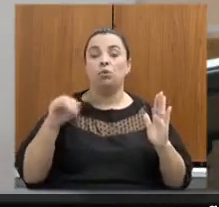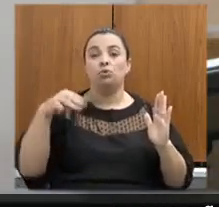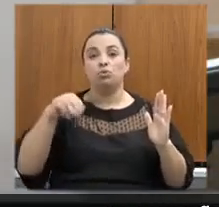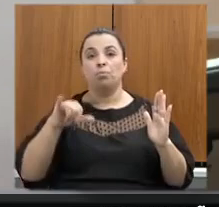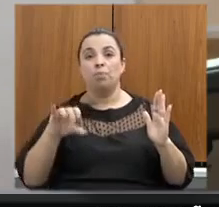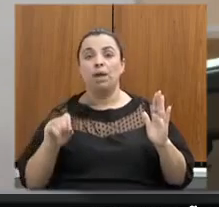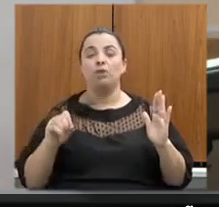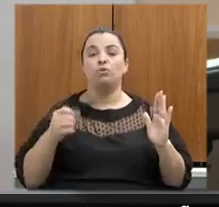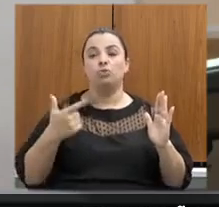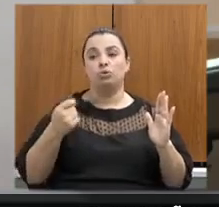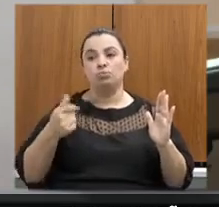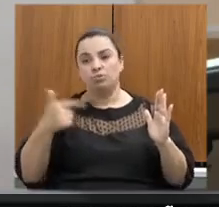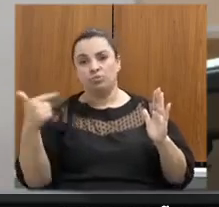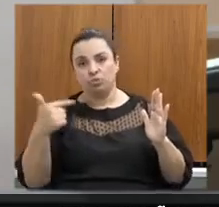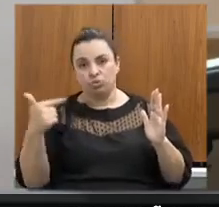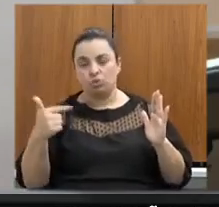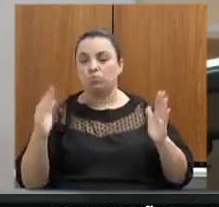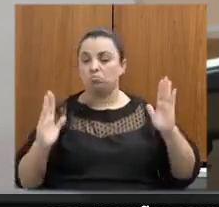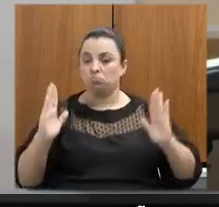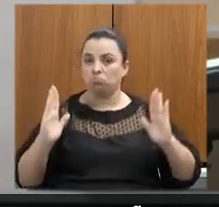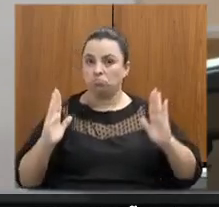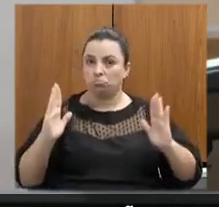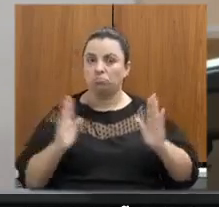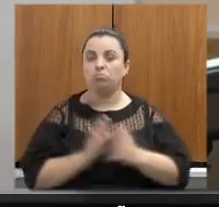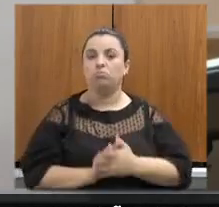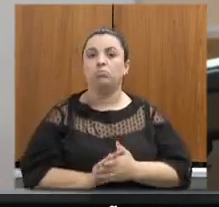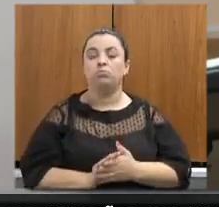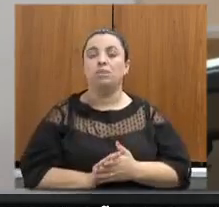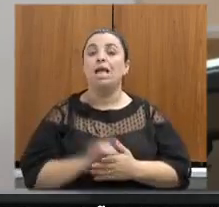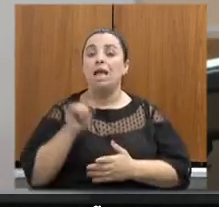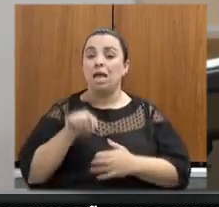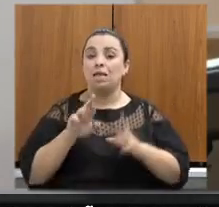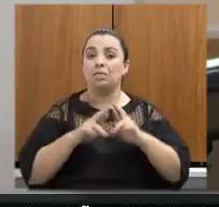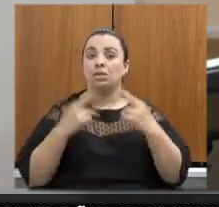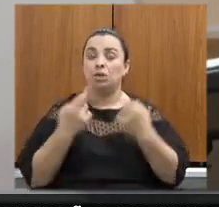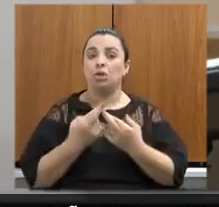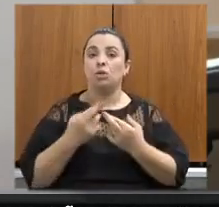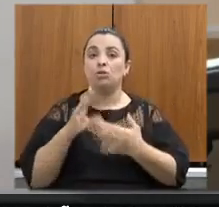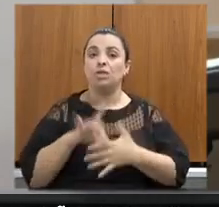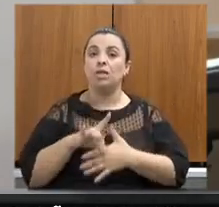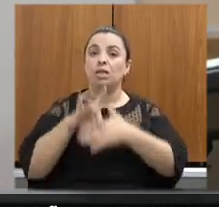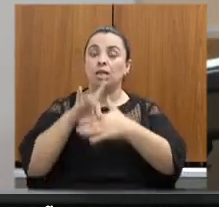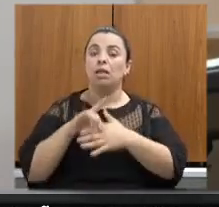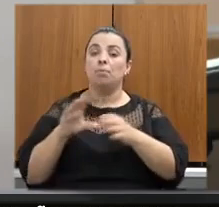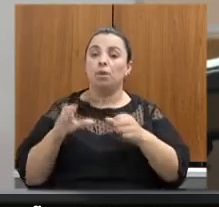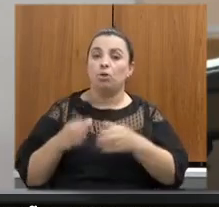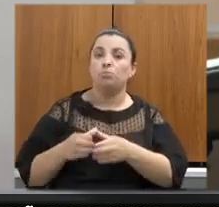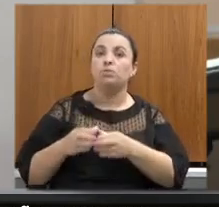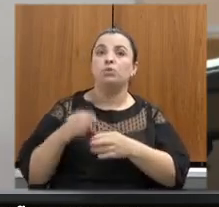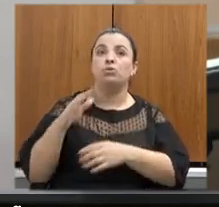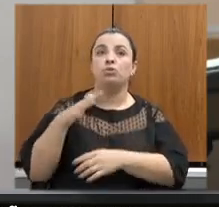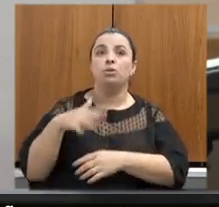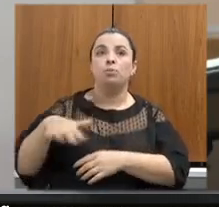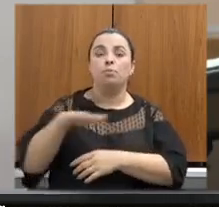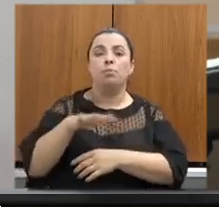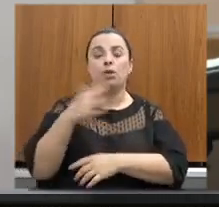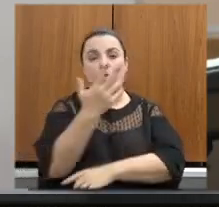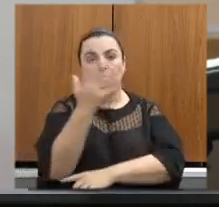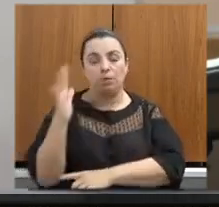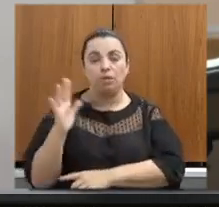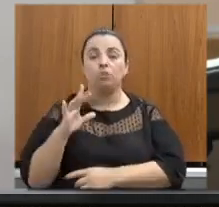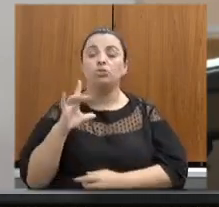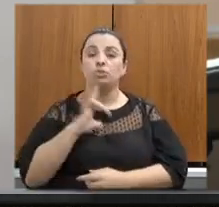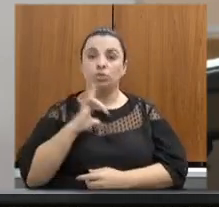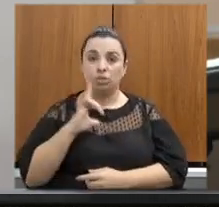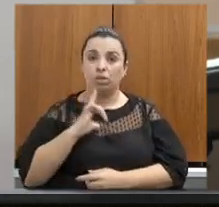2022. Esta reunião será conduzida pela Comissão de Meio Ambiente, está sendo conduzida pela Comissão de Meio Ambiente, tendo como